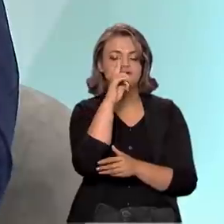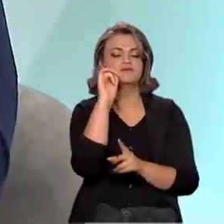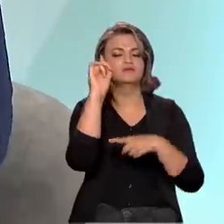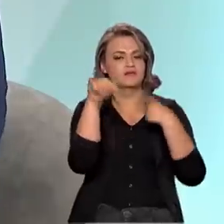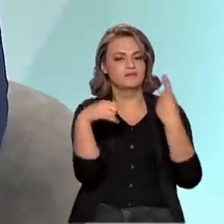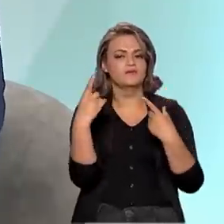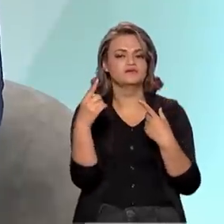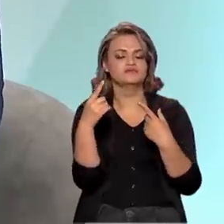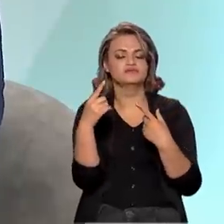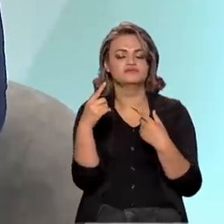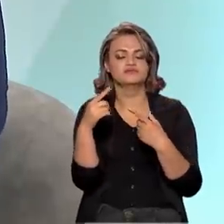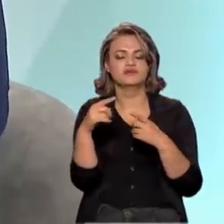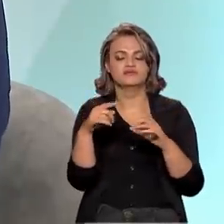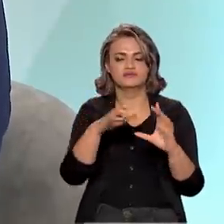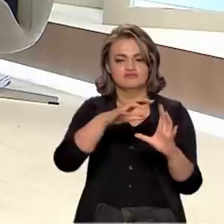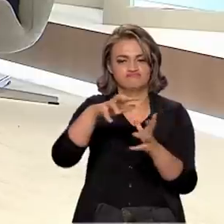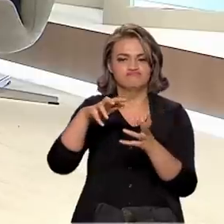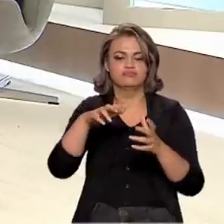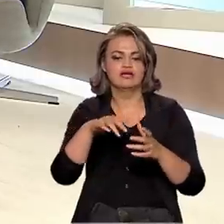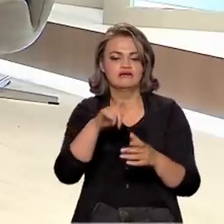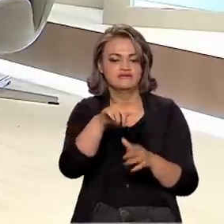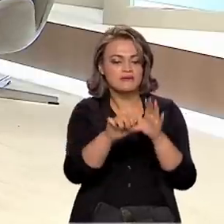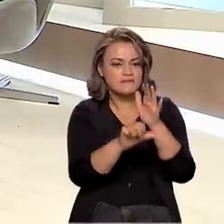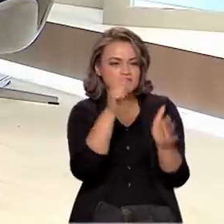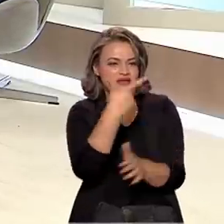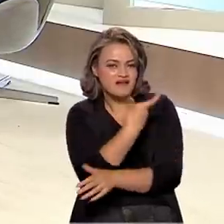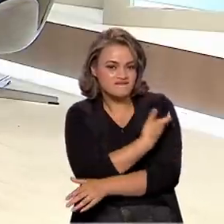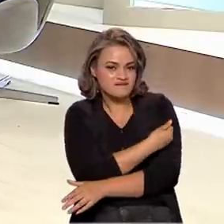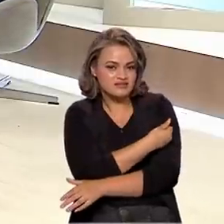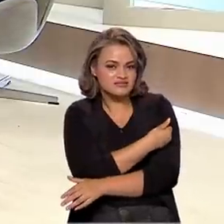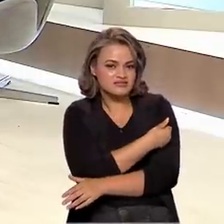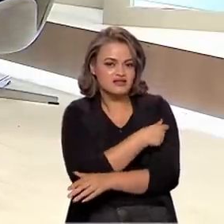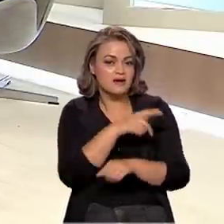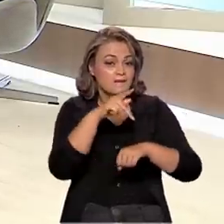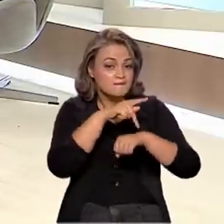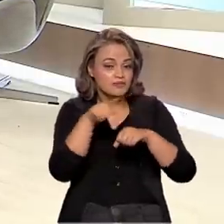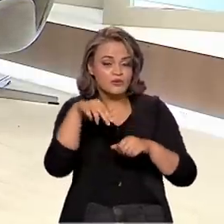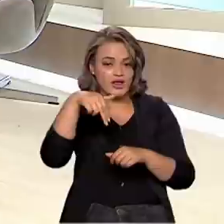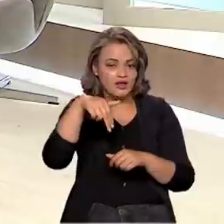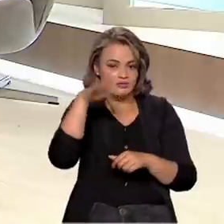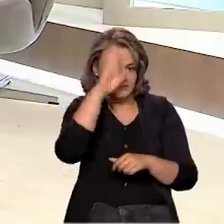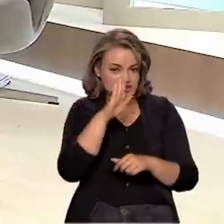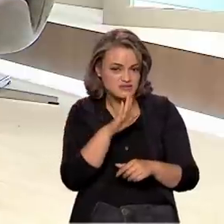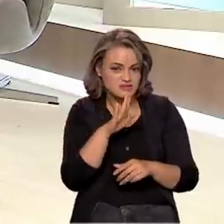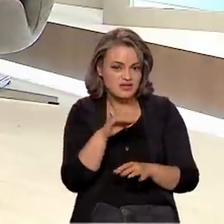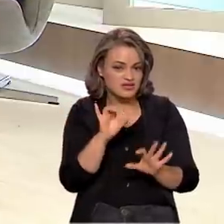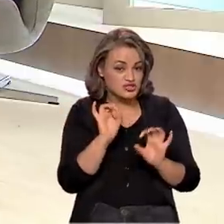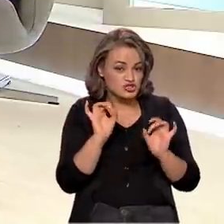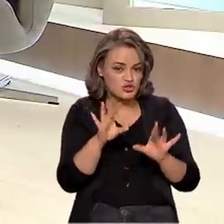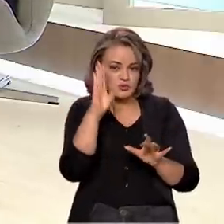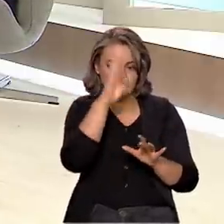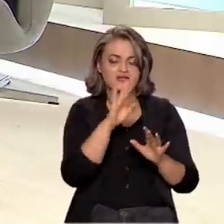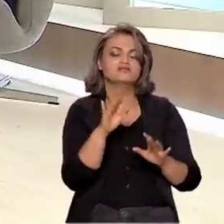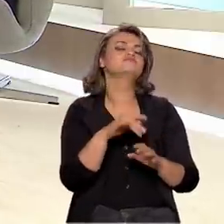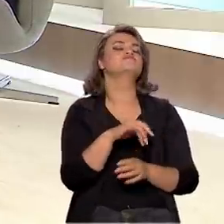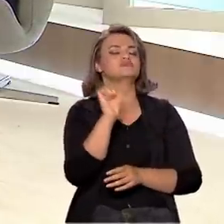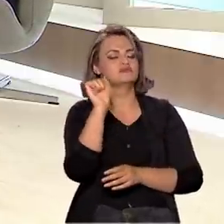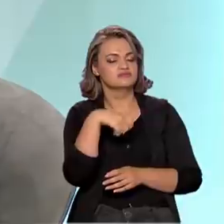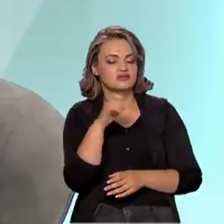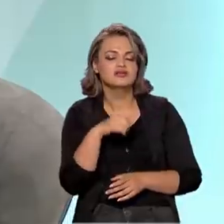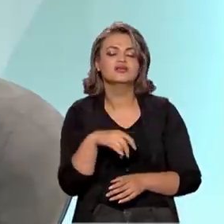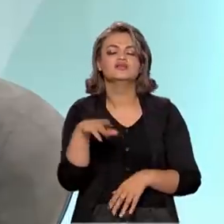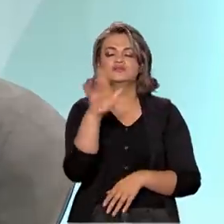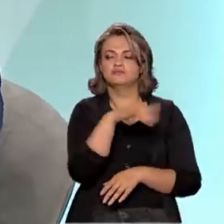depois vai ser multicêntrico. Essa seria a primeira vacina contra a Covid inteiramente nacional, ministro? Inteiramente nacional, desenvolvida por